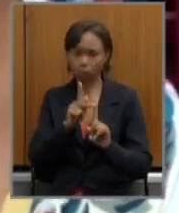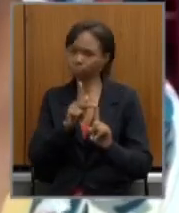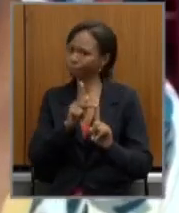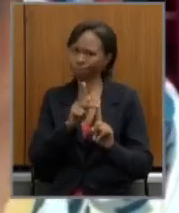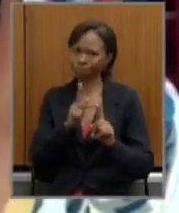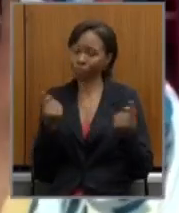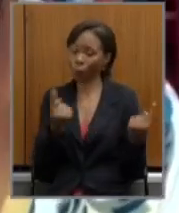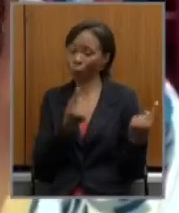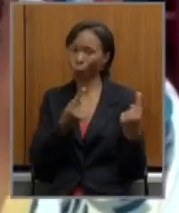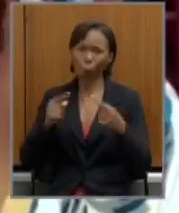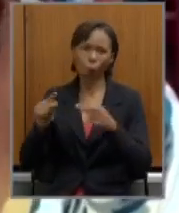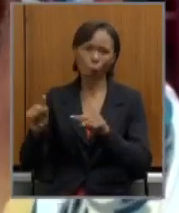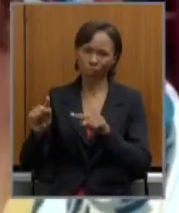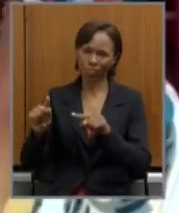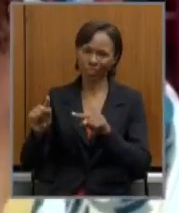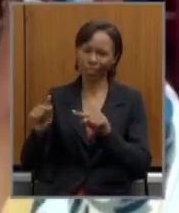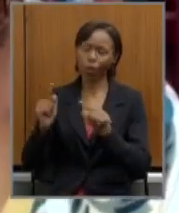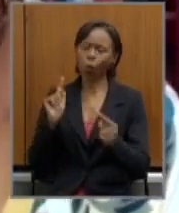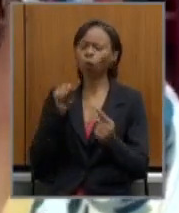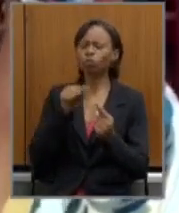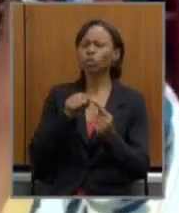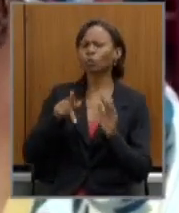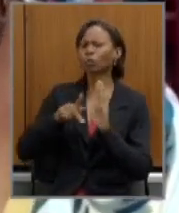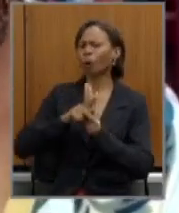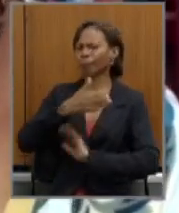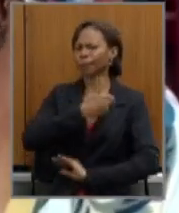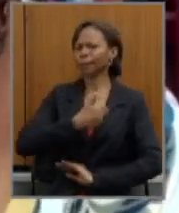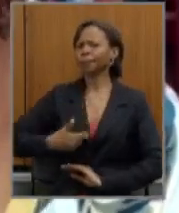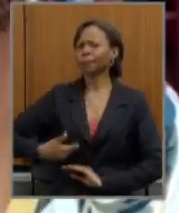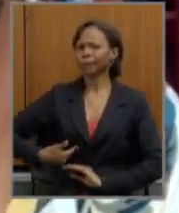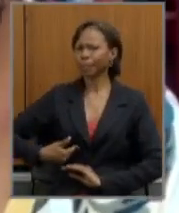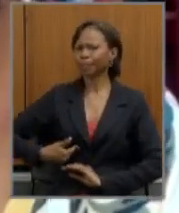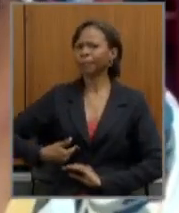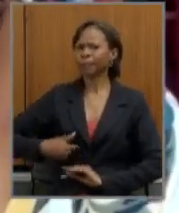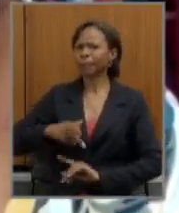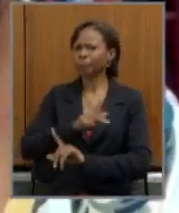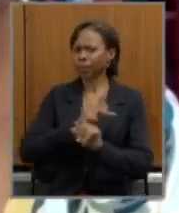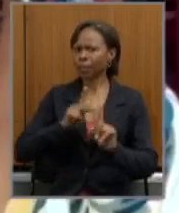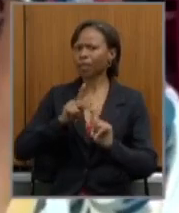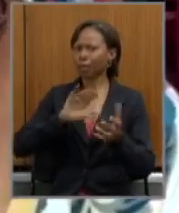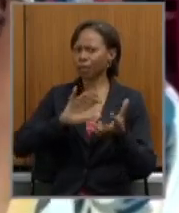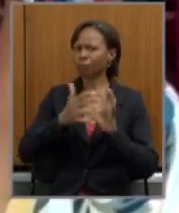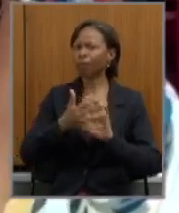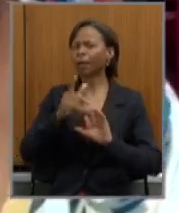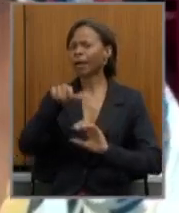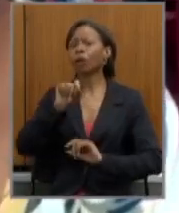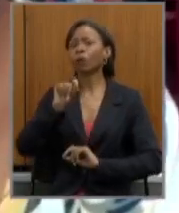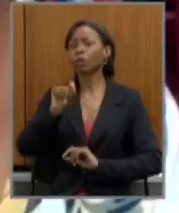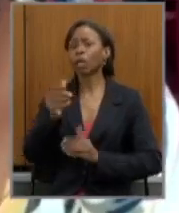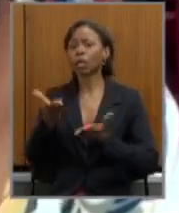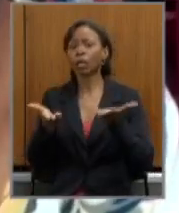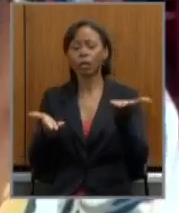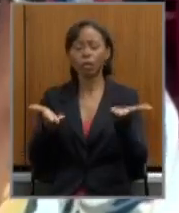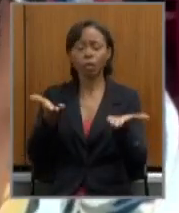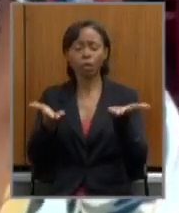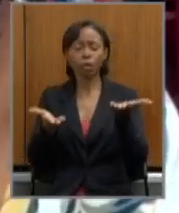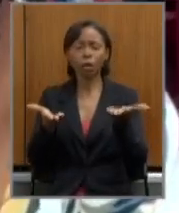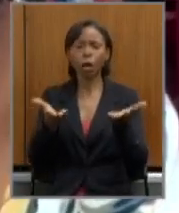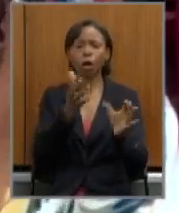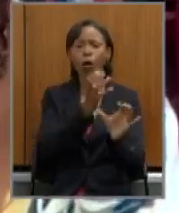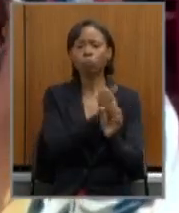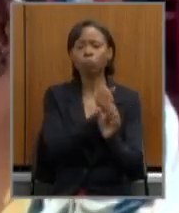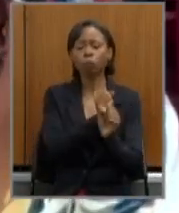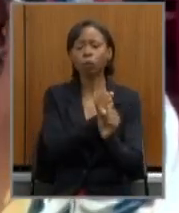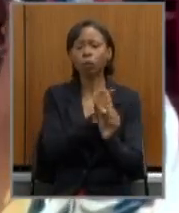que o governo do estado coloca nessa reforma que é a promoção do equilíbrio das contas da